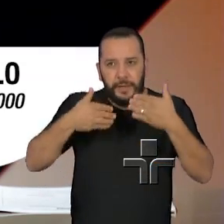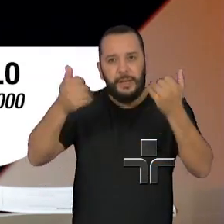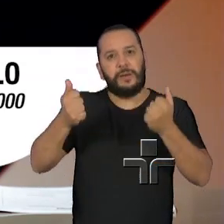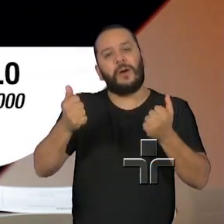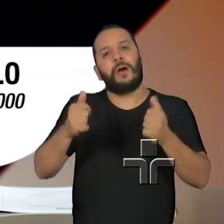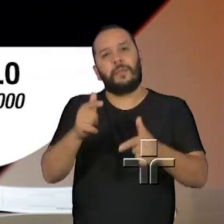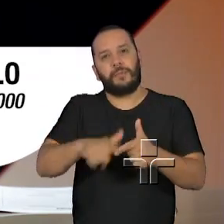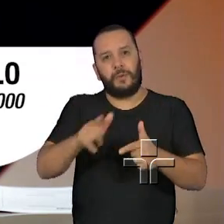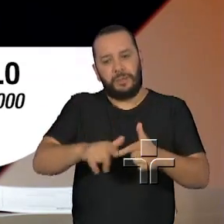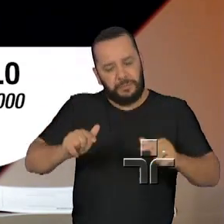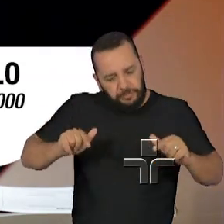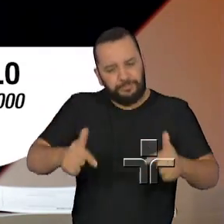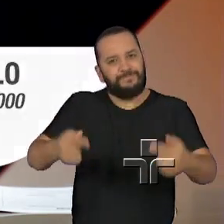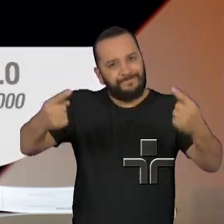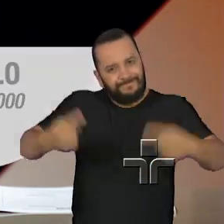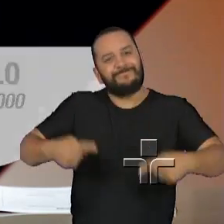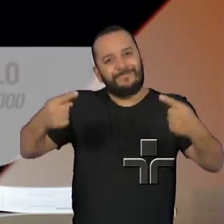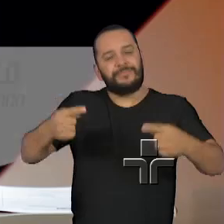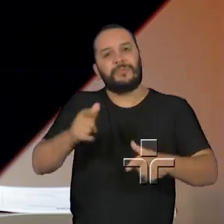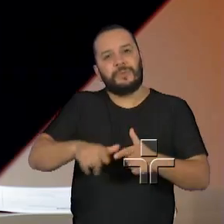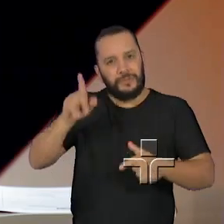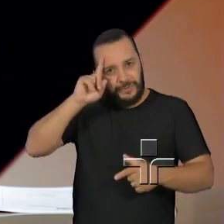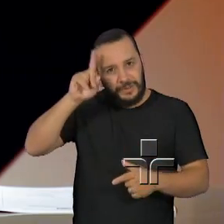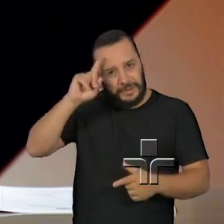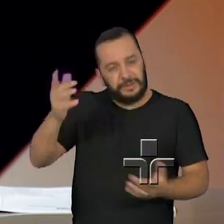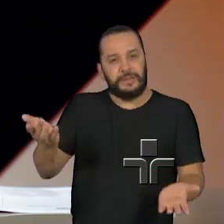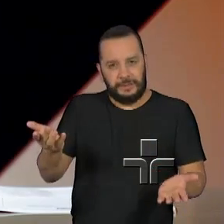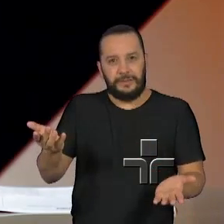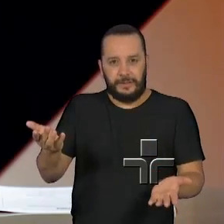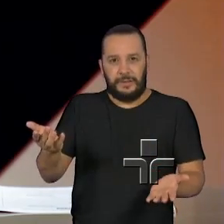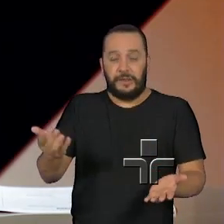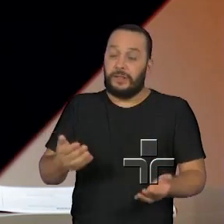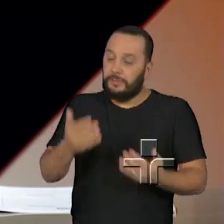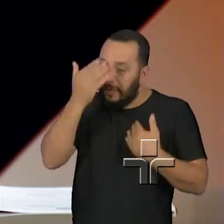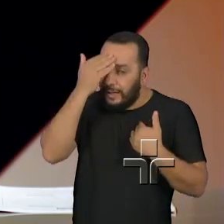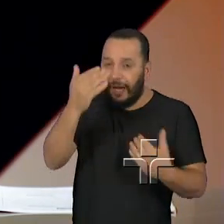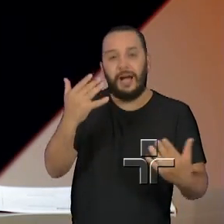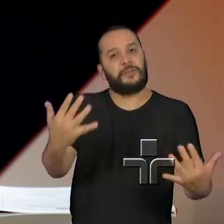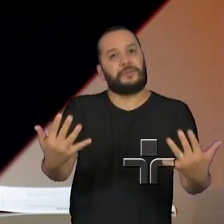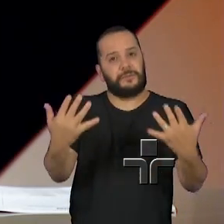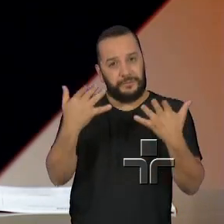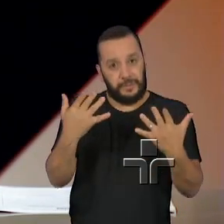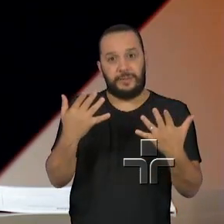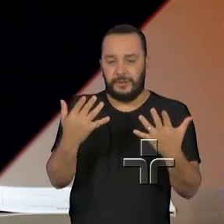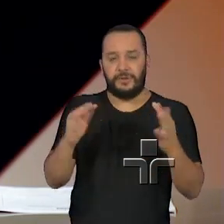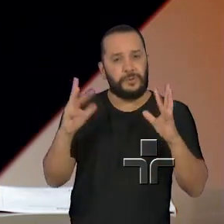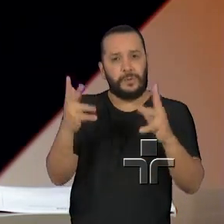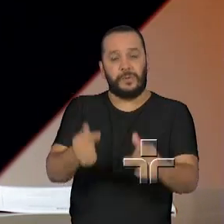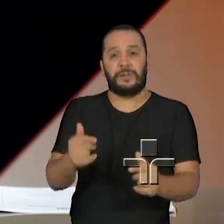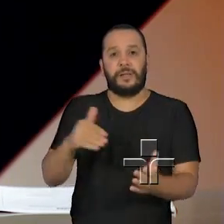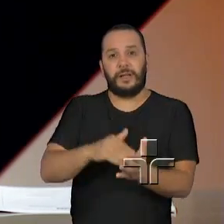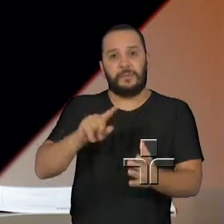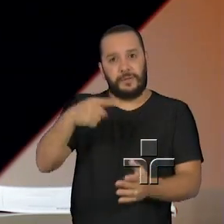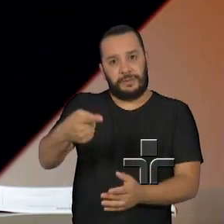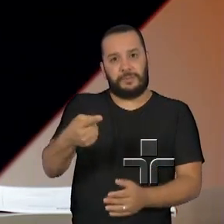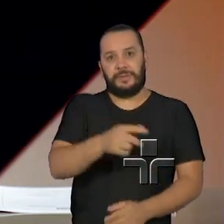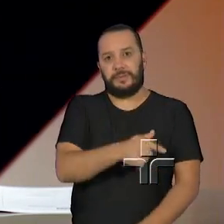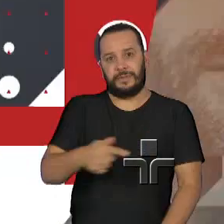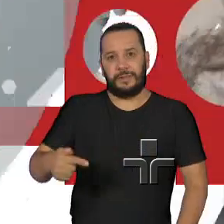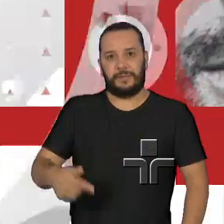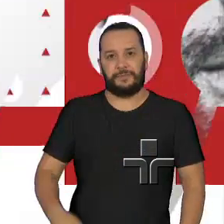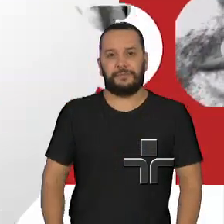esses problemas tão difíceis aí do dia a dia. Muito obrigado pela companhia de todos. Até a próxima semana.